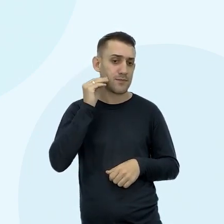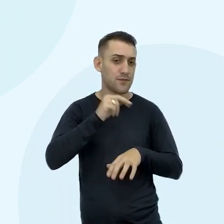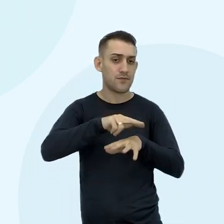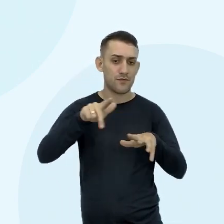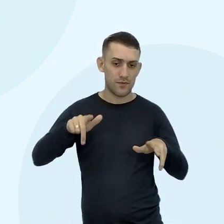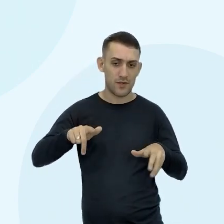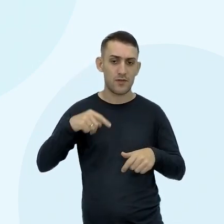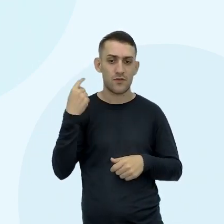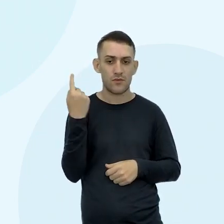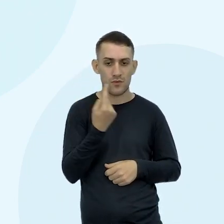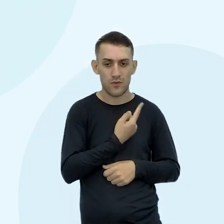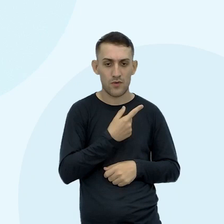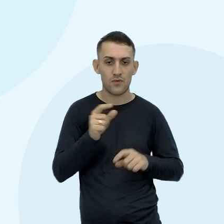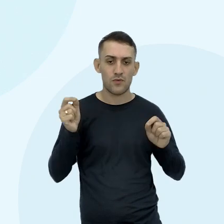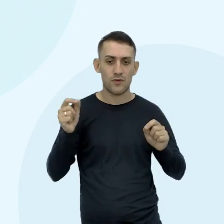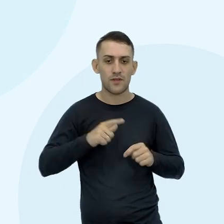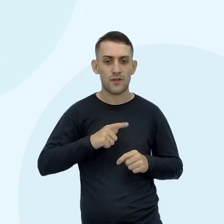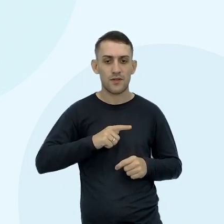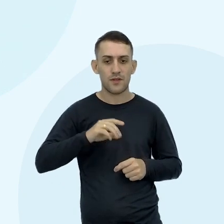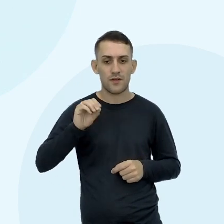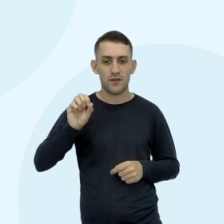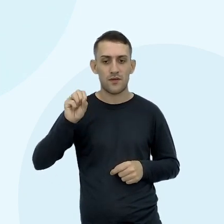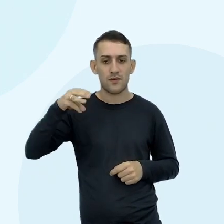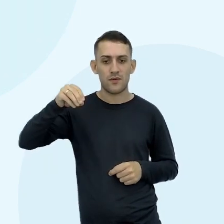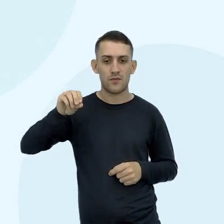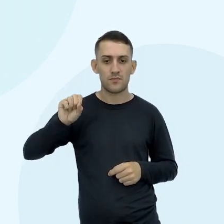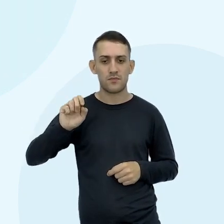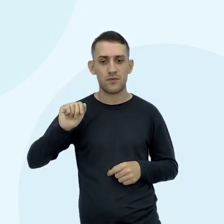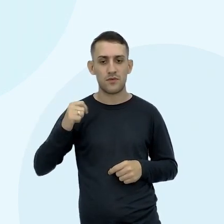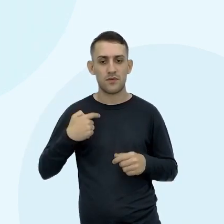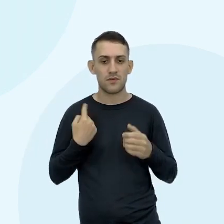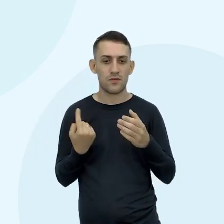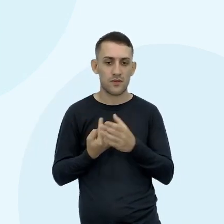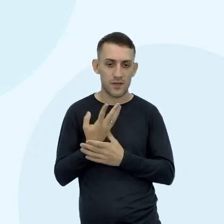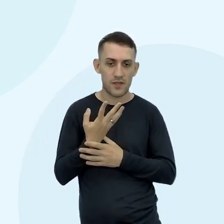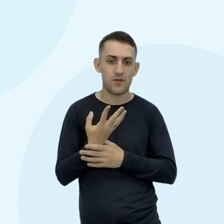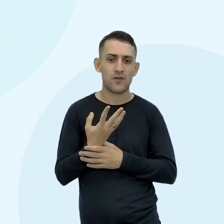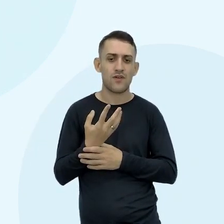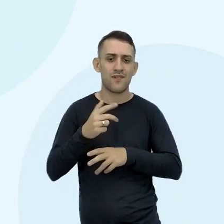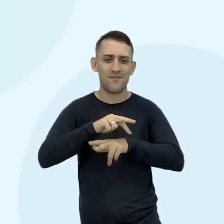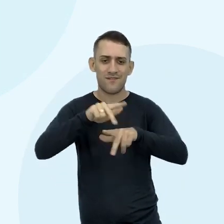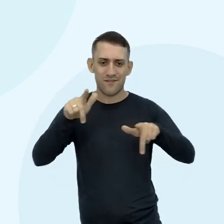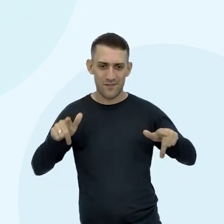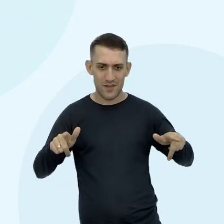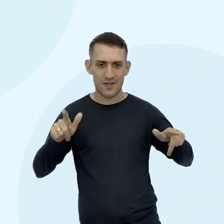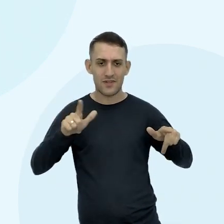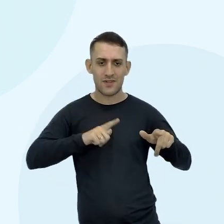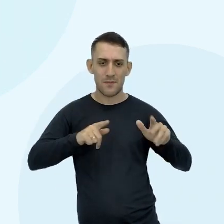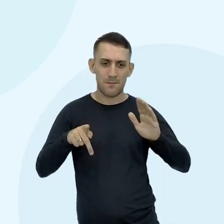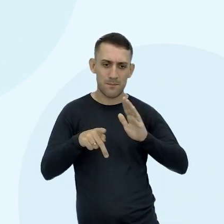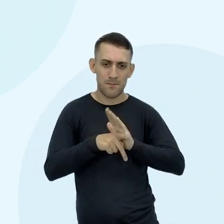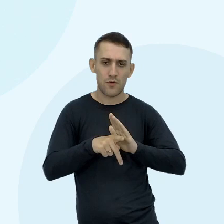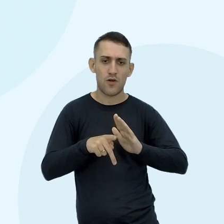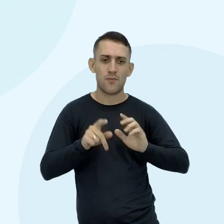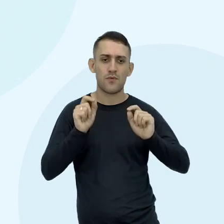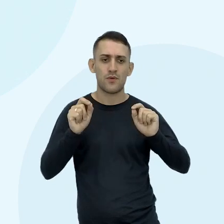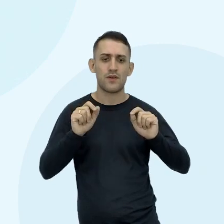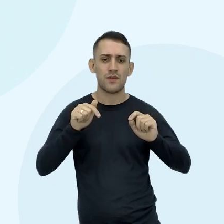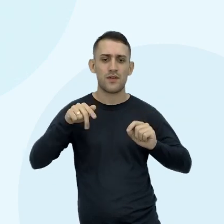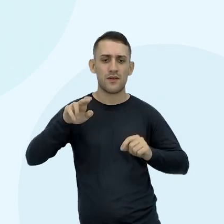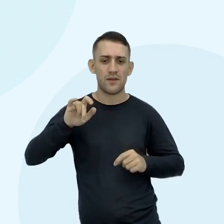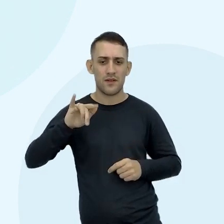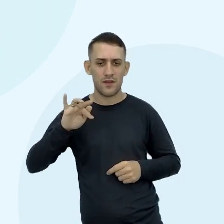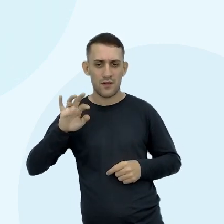falou aí Da osmose Onde a gente construiu Um osmômetro Tá certo? De membrana coquelífera